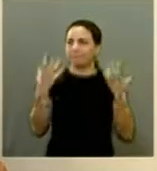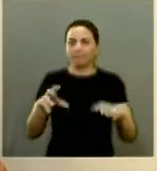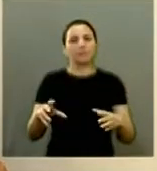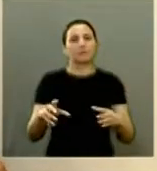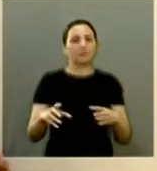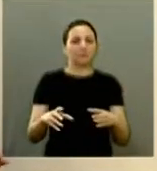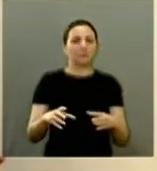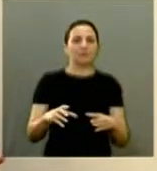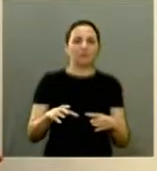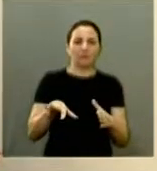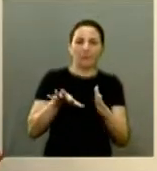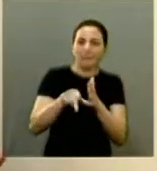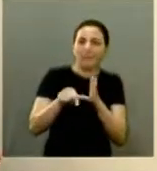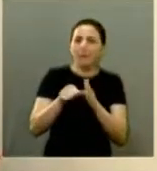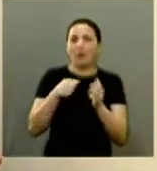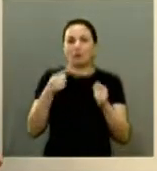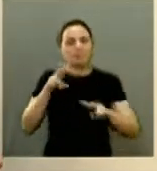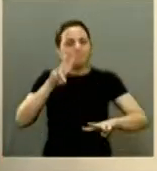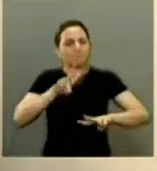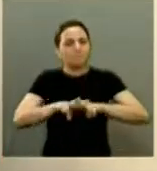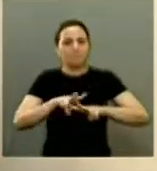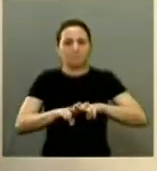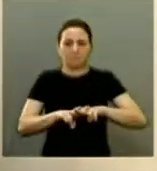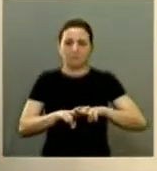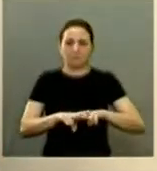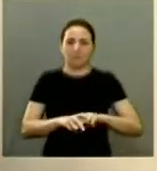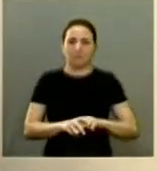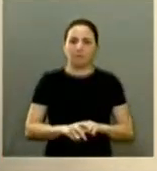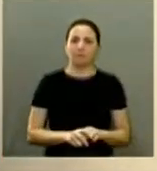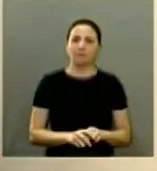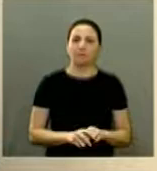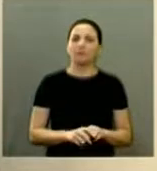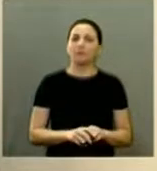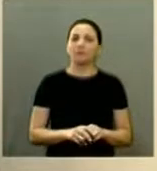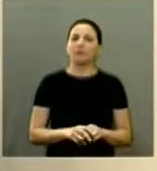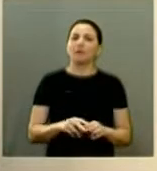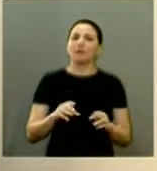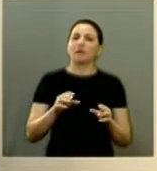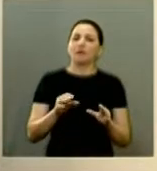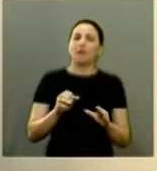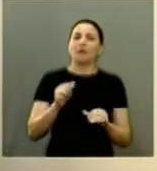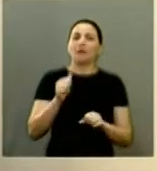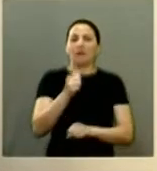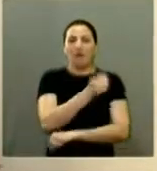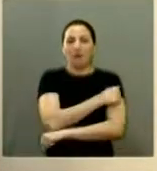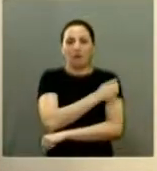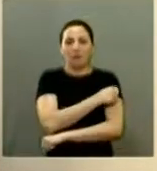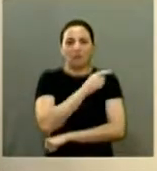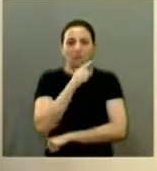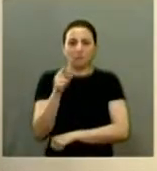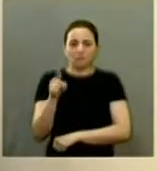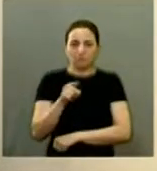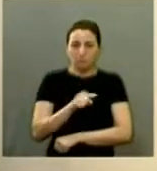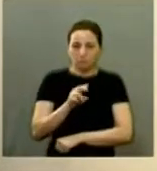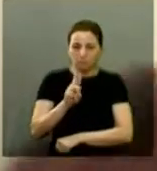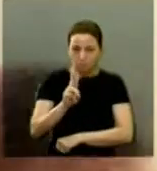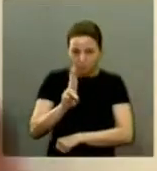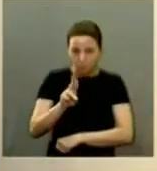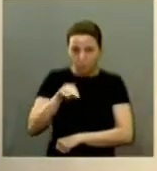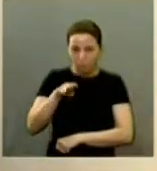tal atitude tem que prender mesmo né e hoje a aula de zumba do Santa Clara ficou três semanas sem